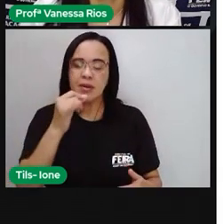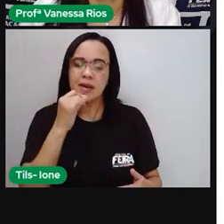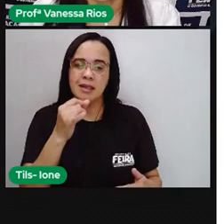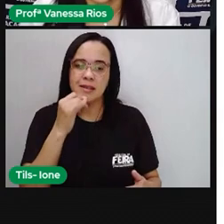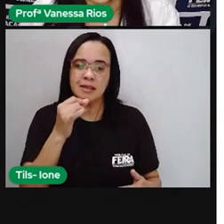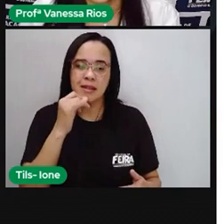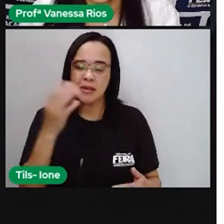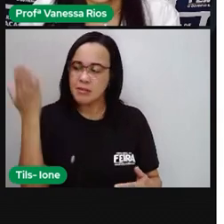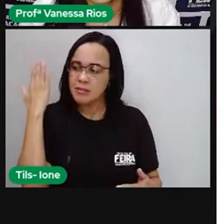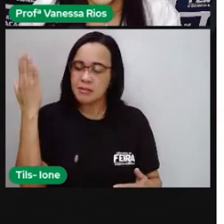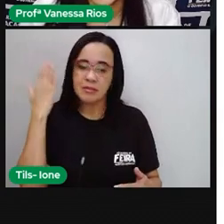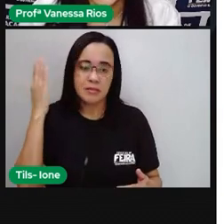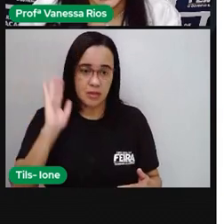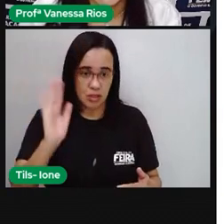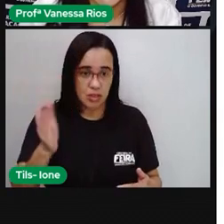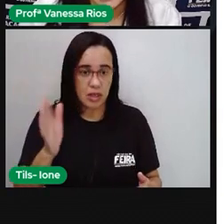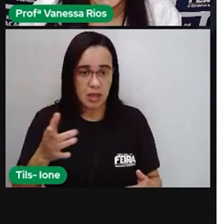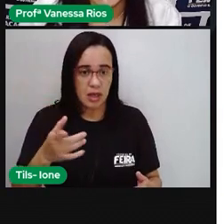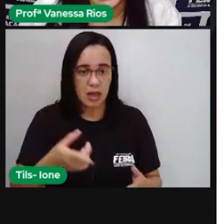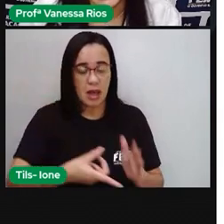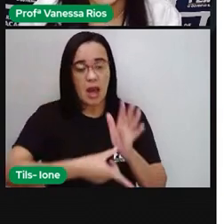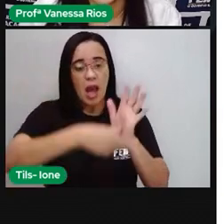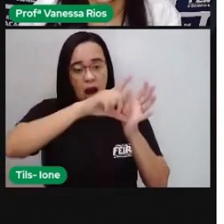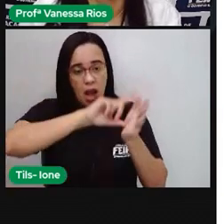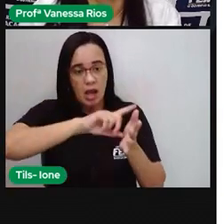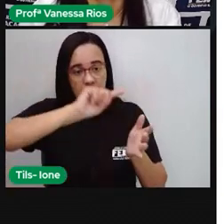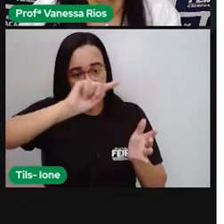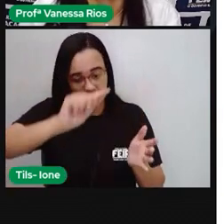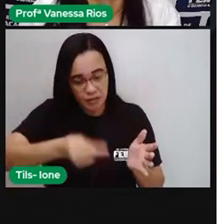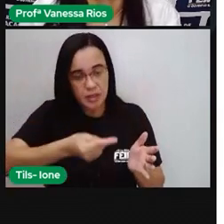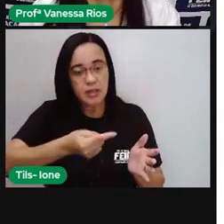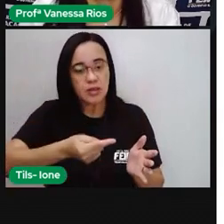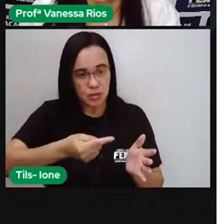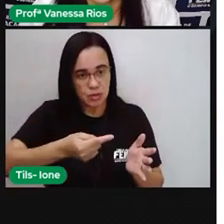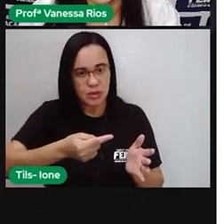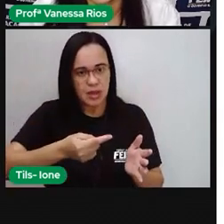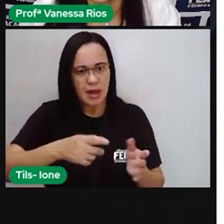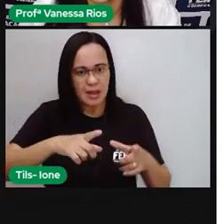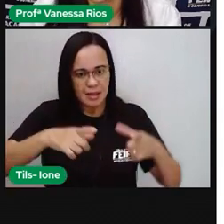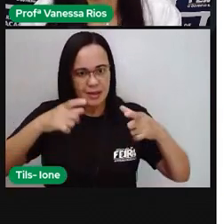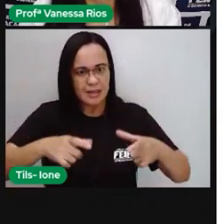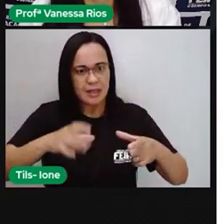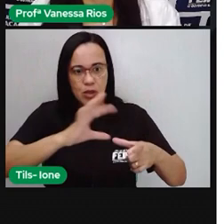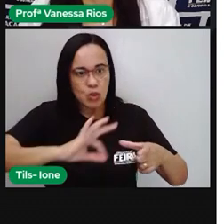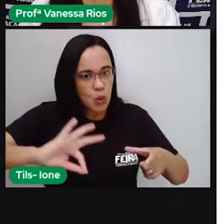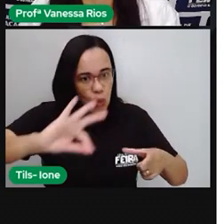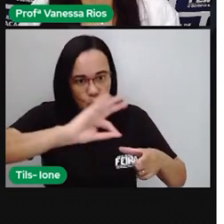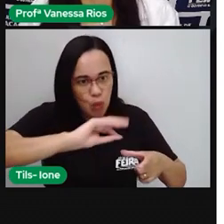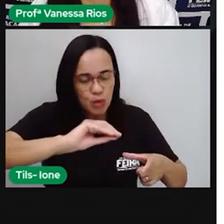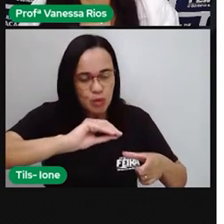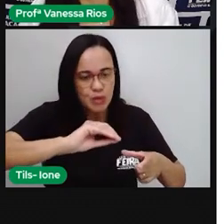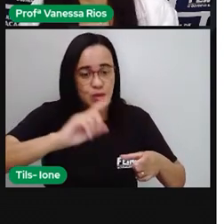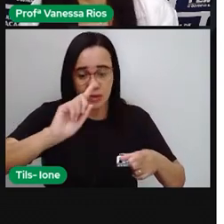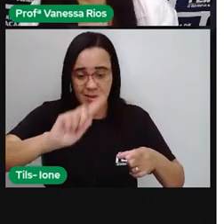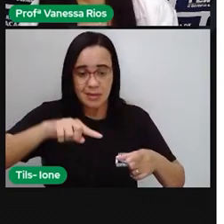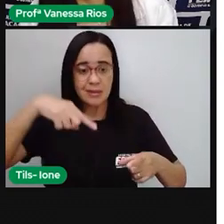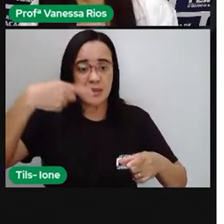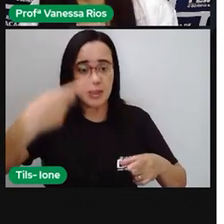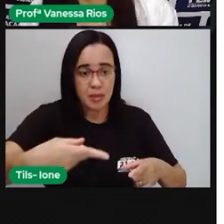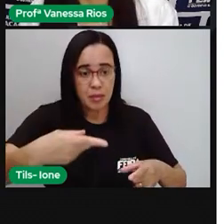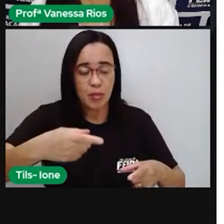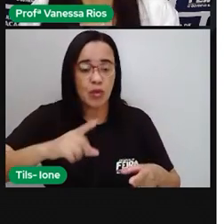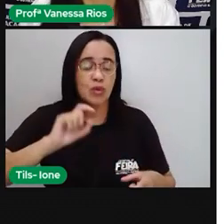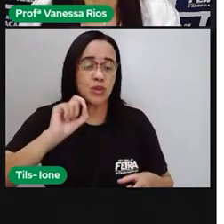que o que está antes da vírgula representa as partes inteiras, né? E o que está depois da